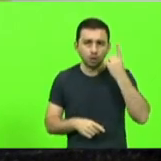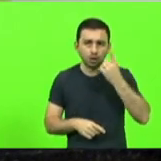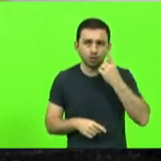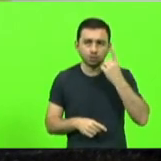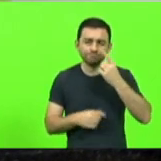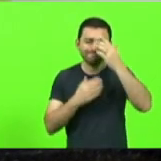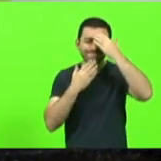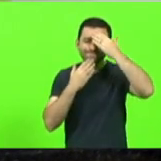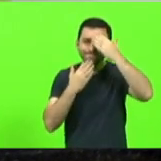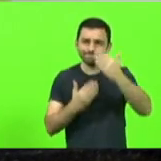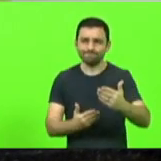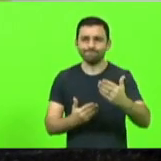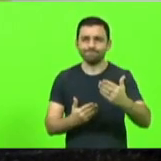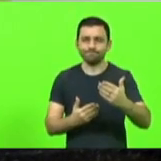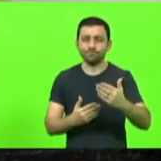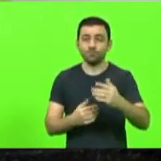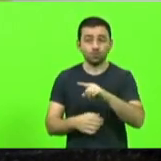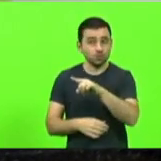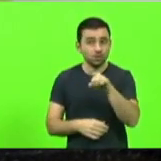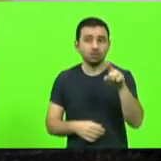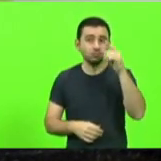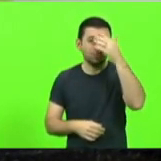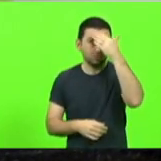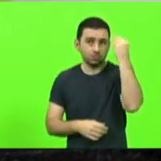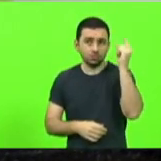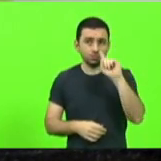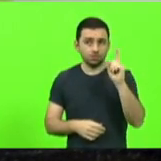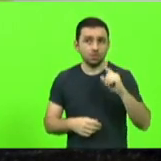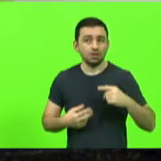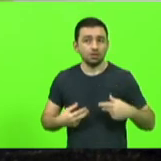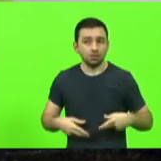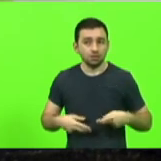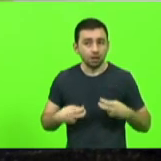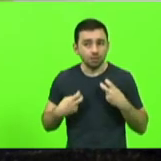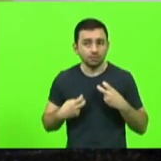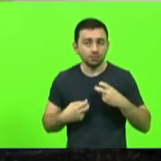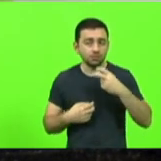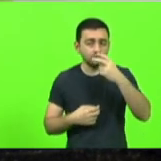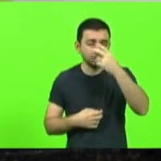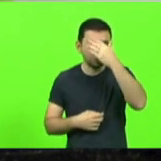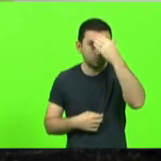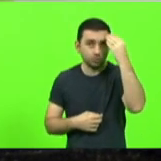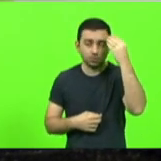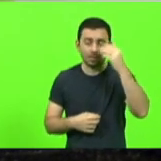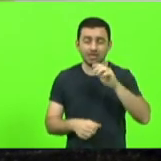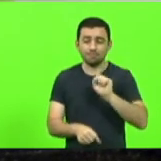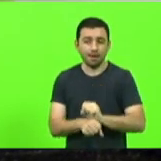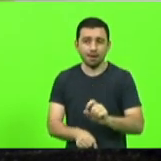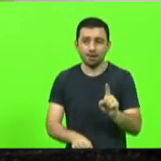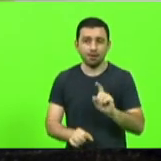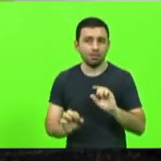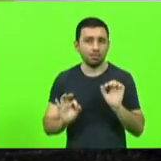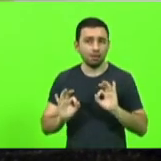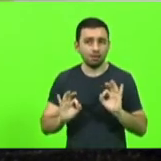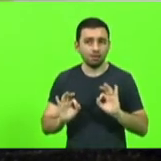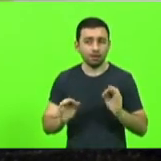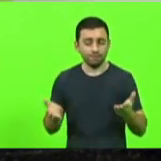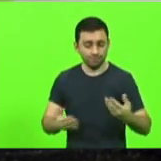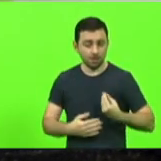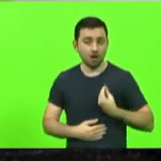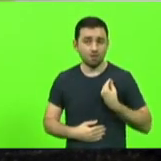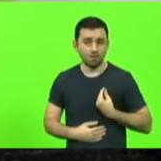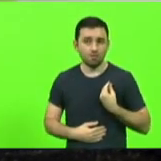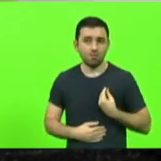muito obrigado. E não esqueçam, o câncer não pode esperar, a vida é agora. Muito obrigada.